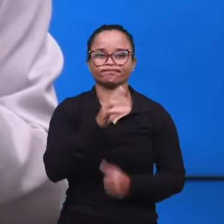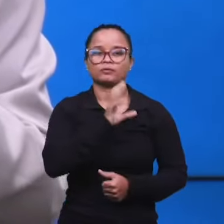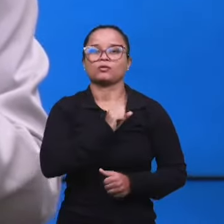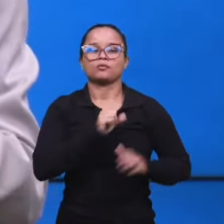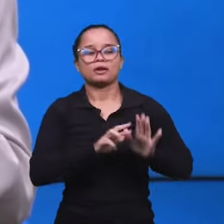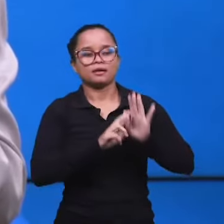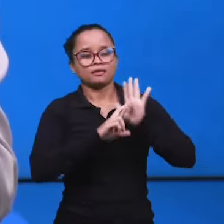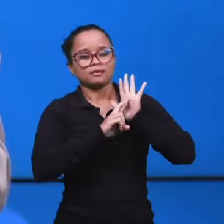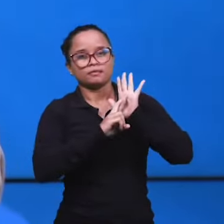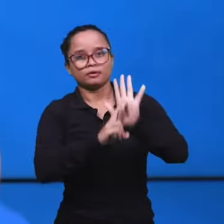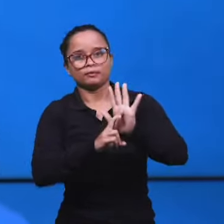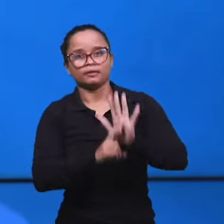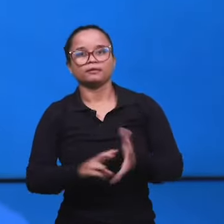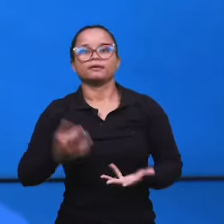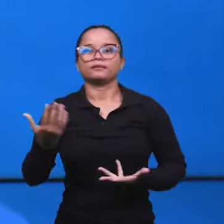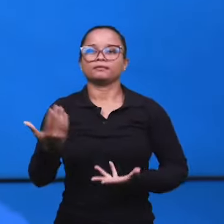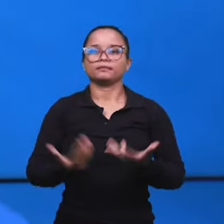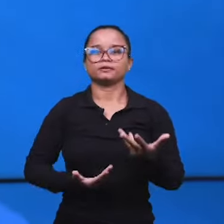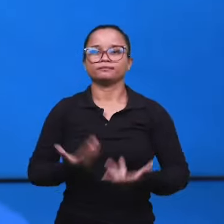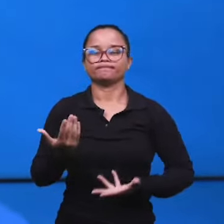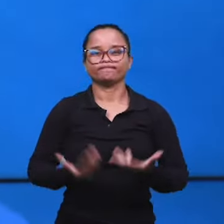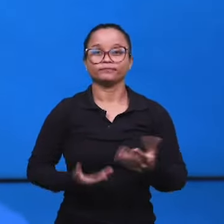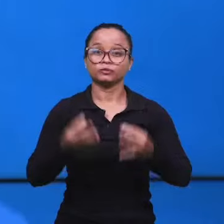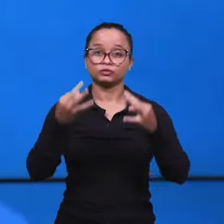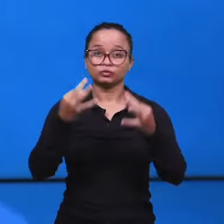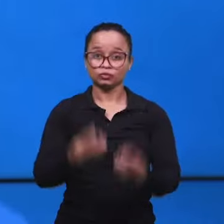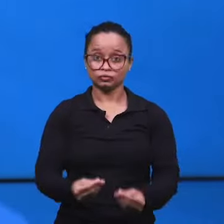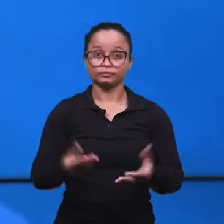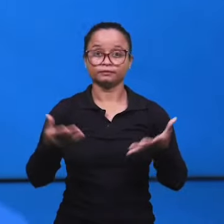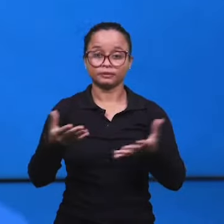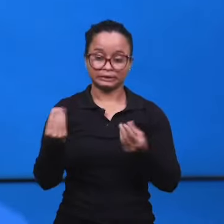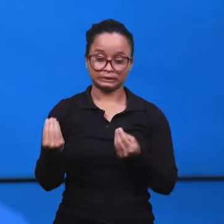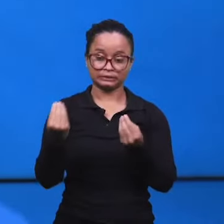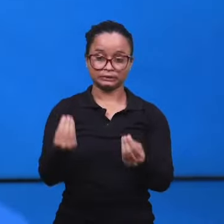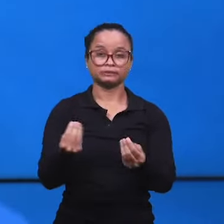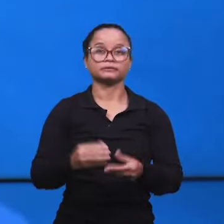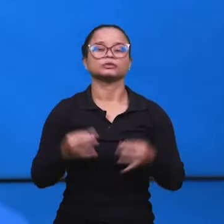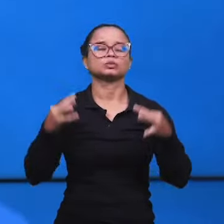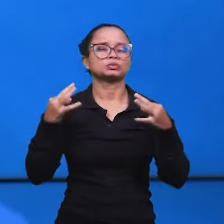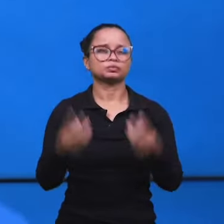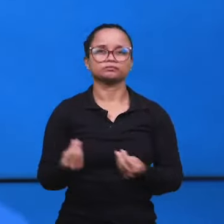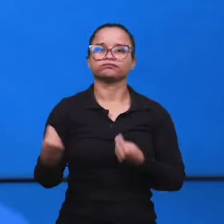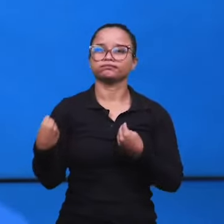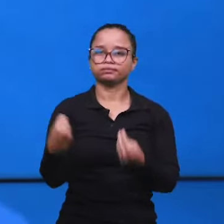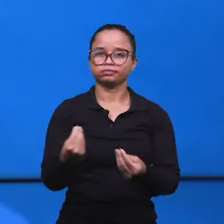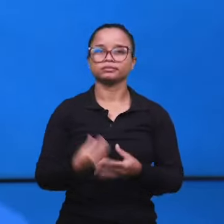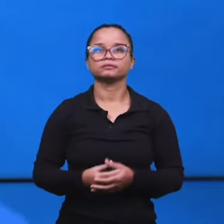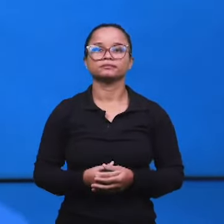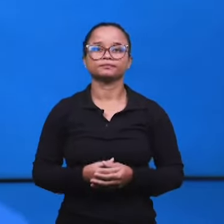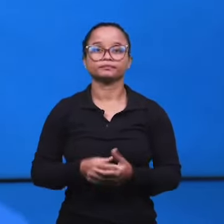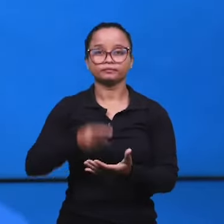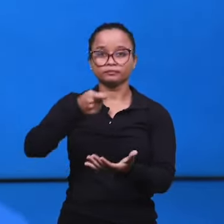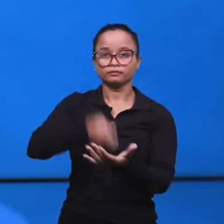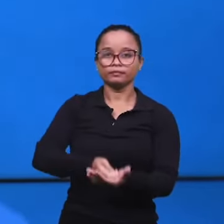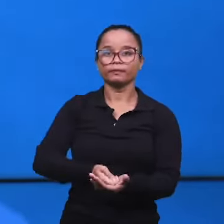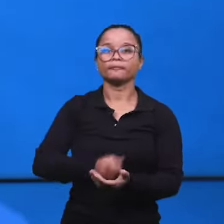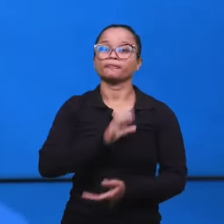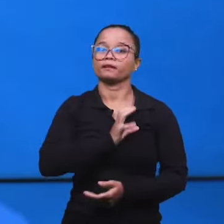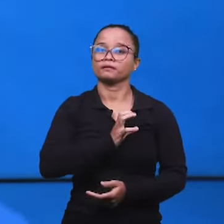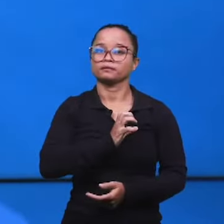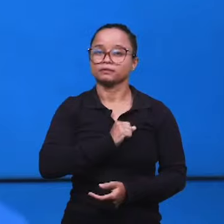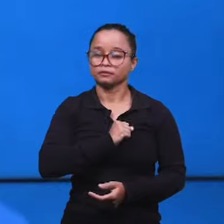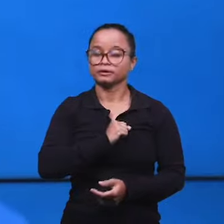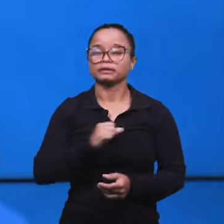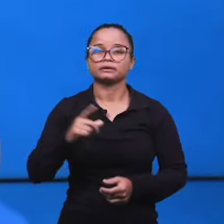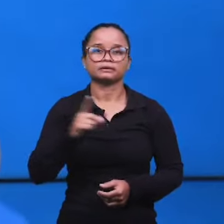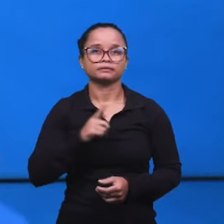amor representa para a igreja. Tudo que se for dado, tudo que for dado para pagamento desse amor